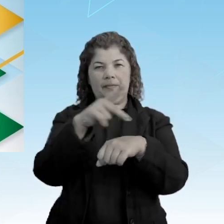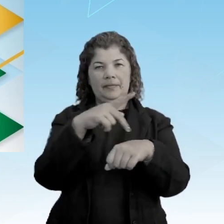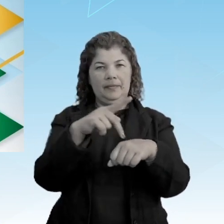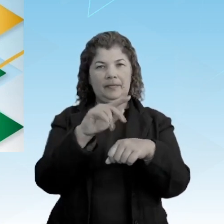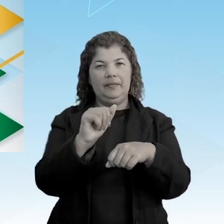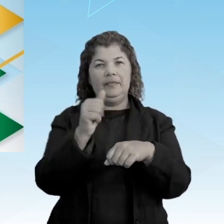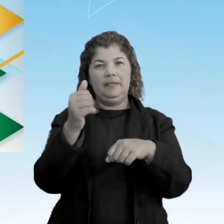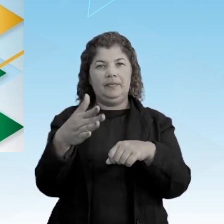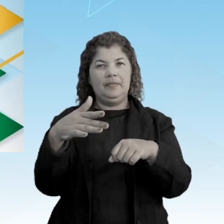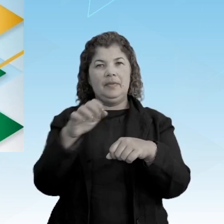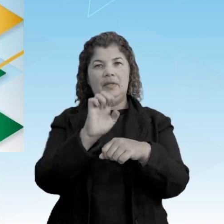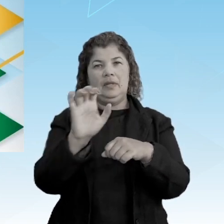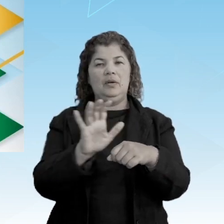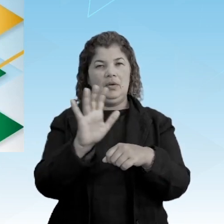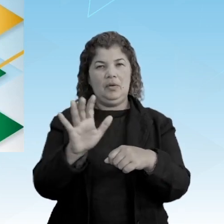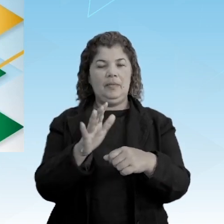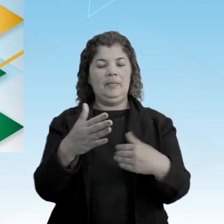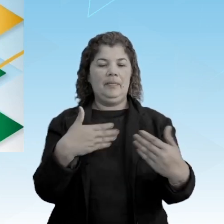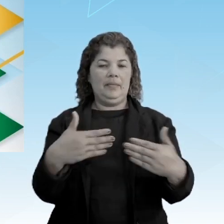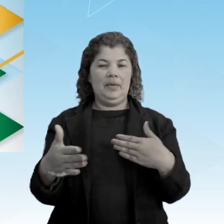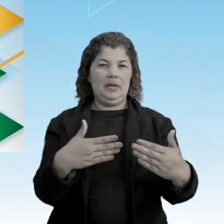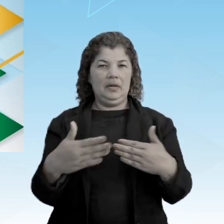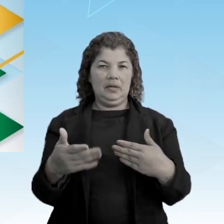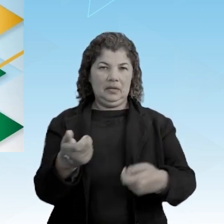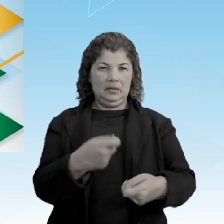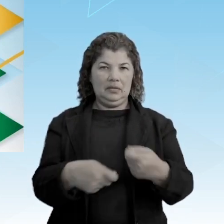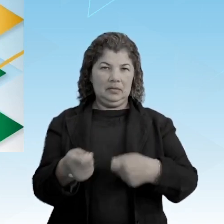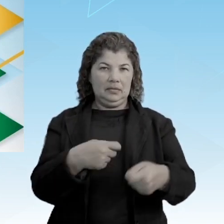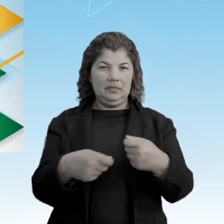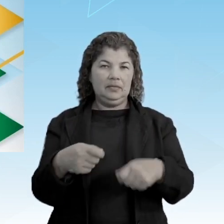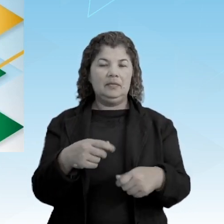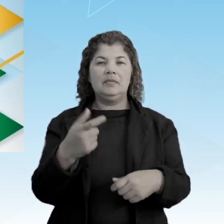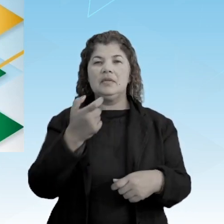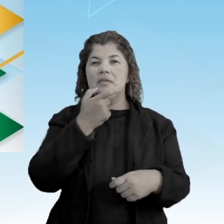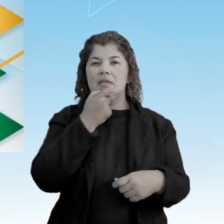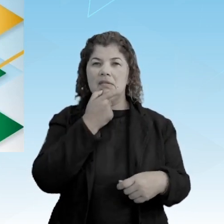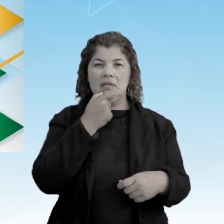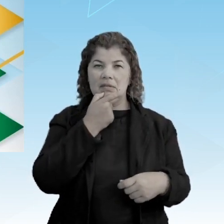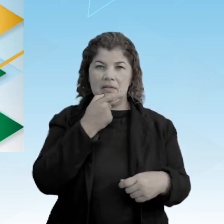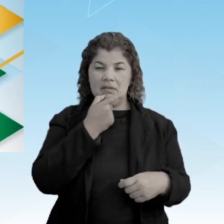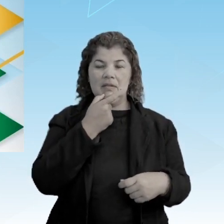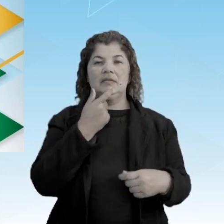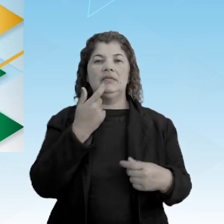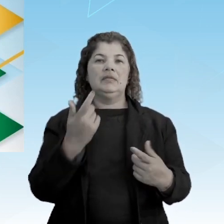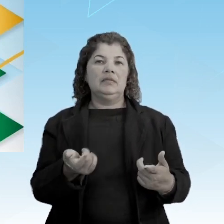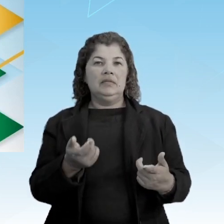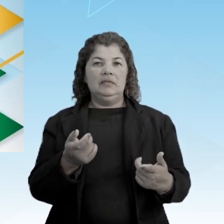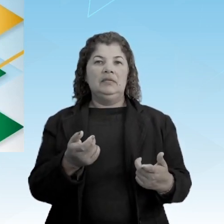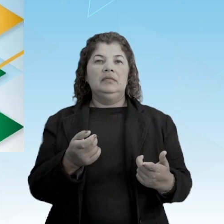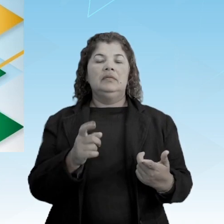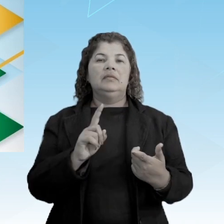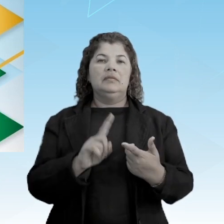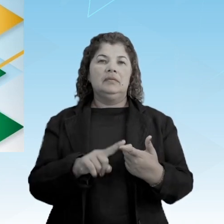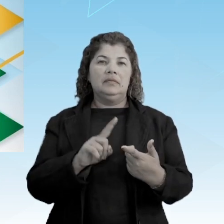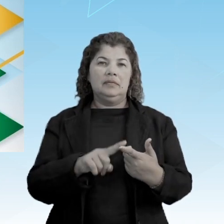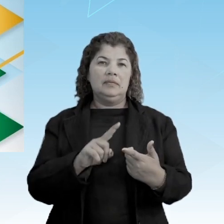a comercializar com a Inglaterra. E sabe-se ainda que o príncipe